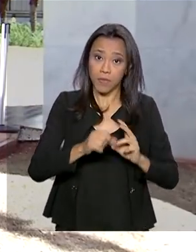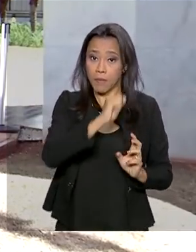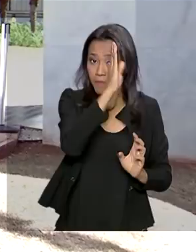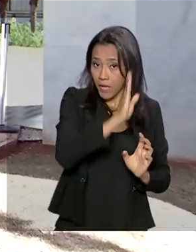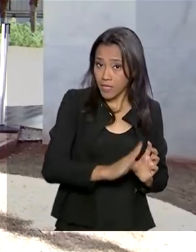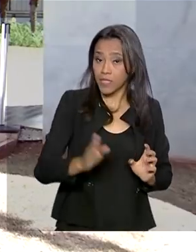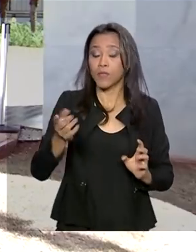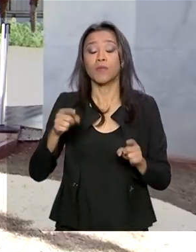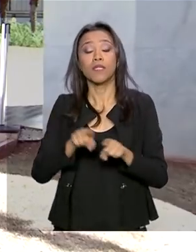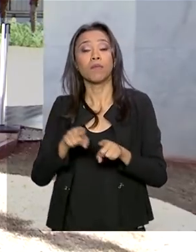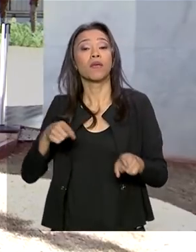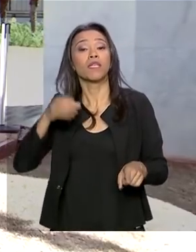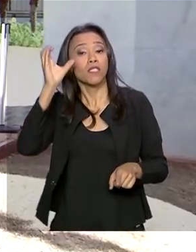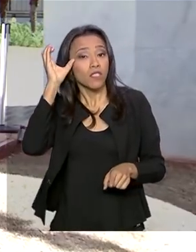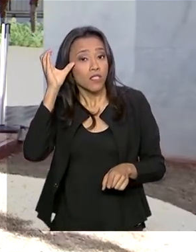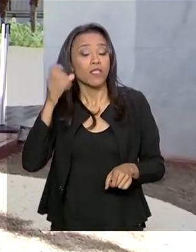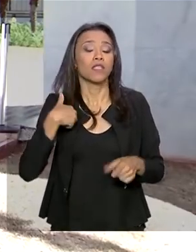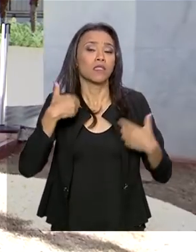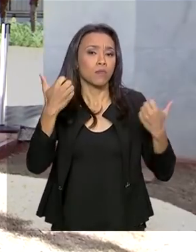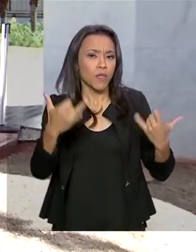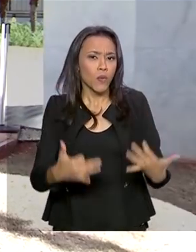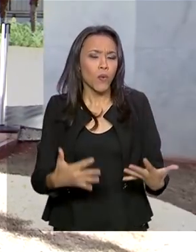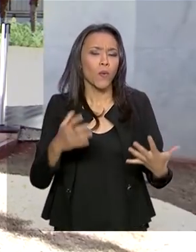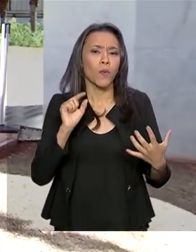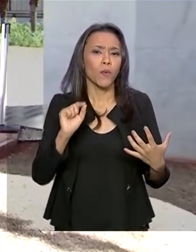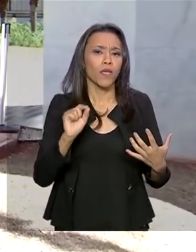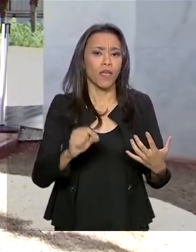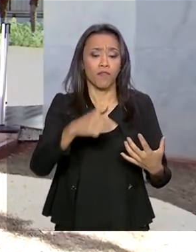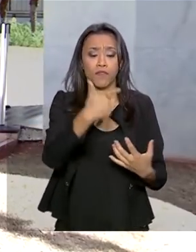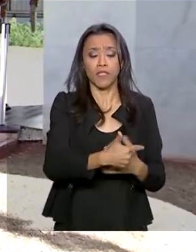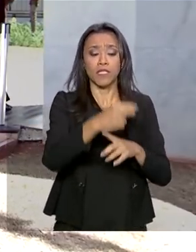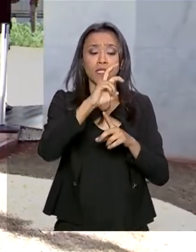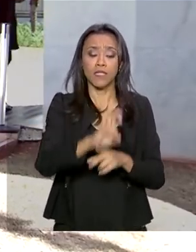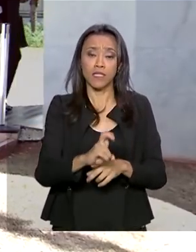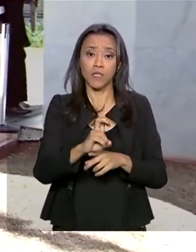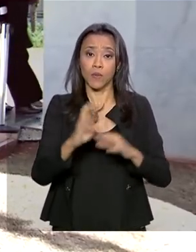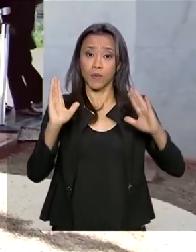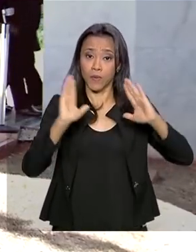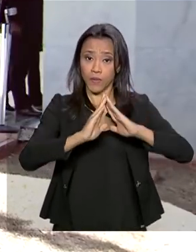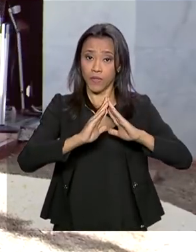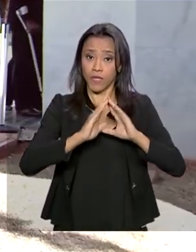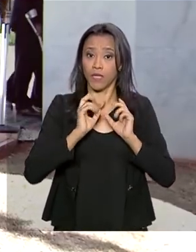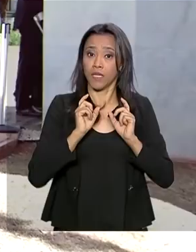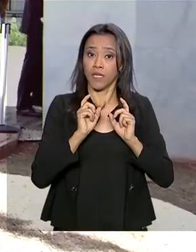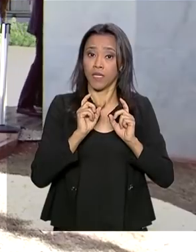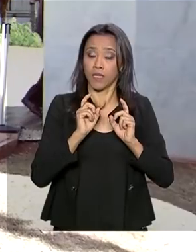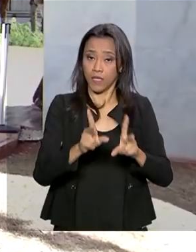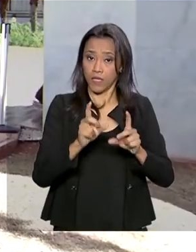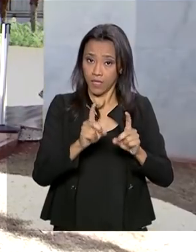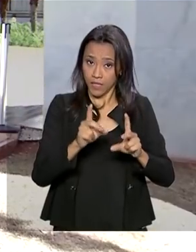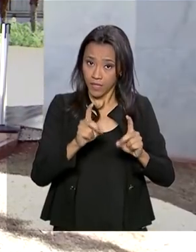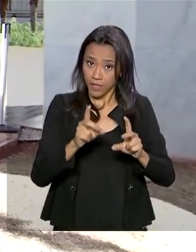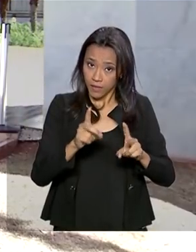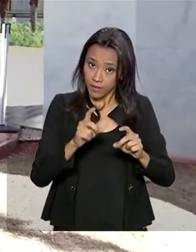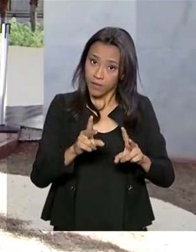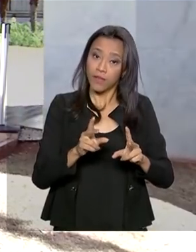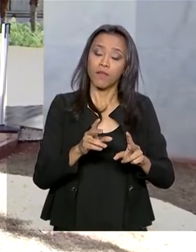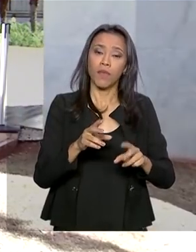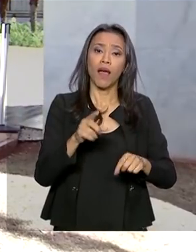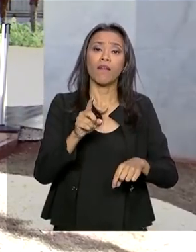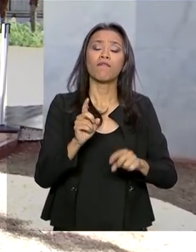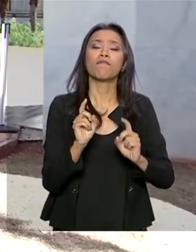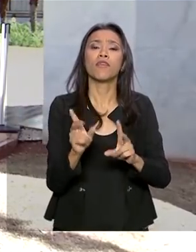Mourão destacou a habilitação de 25 frigoríficos brasileiros para exportação de carne ao mercado